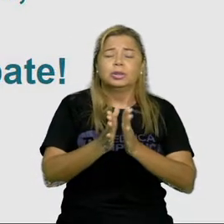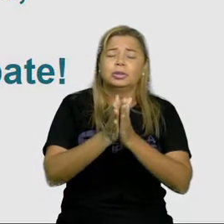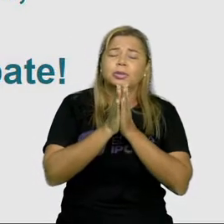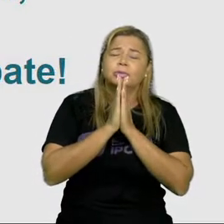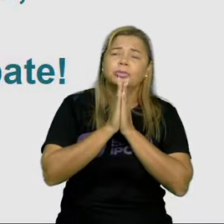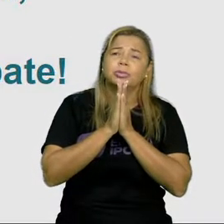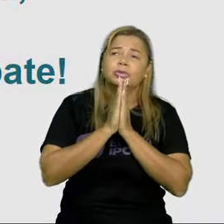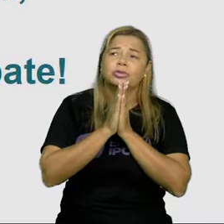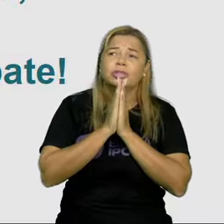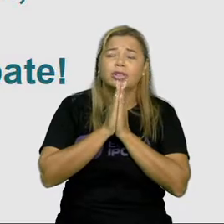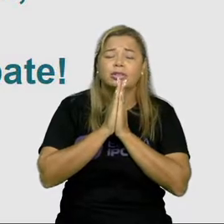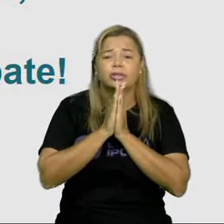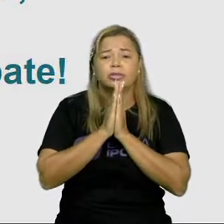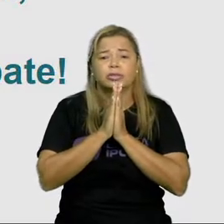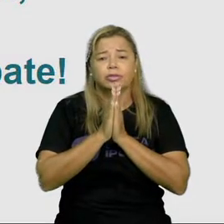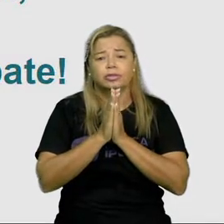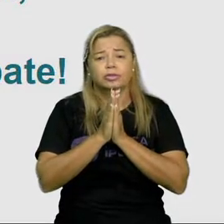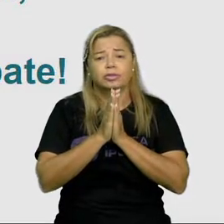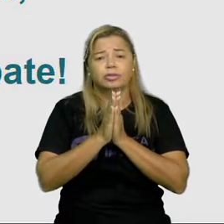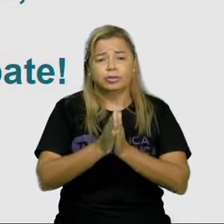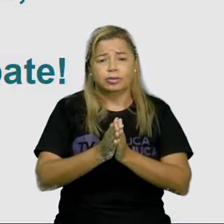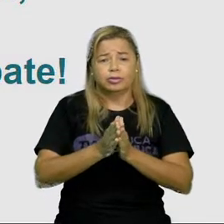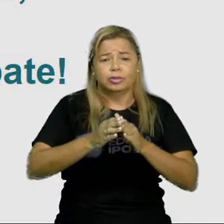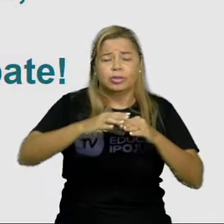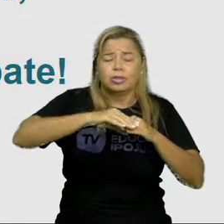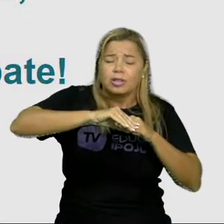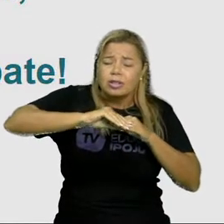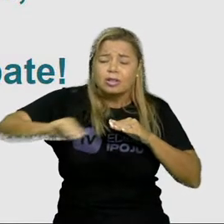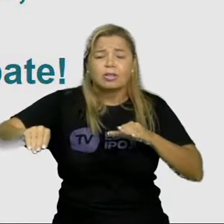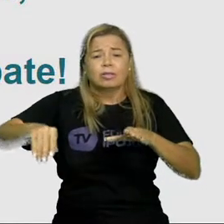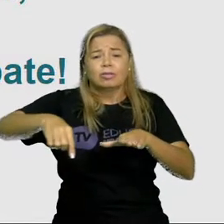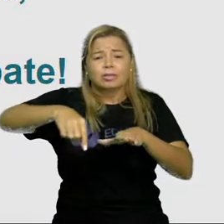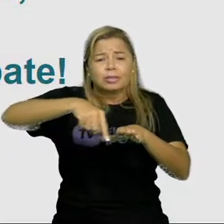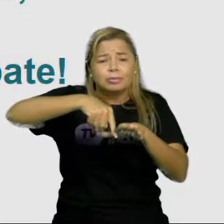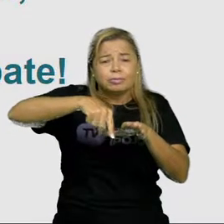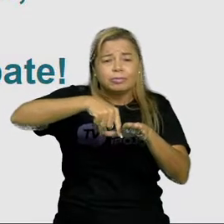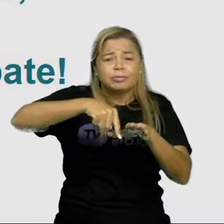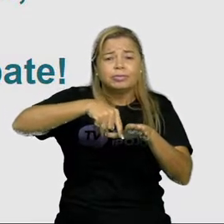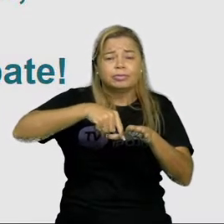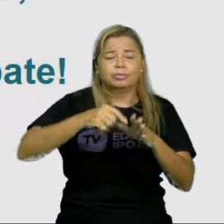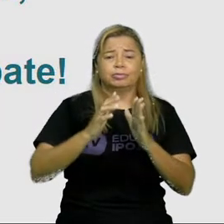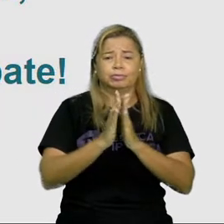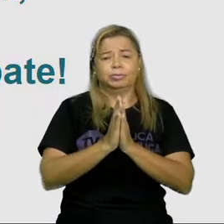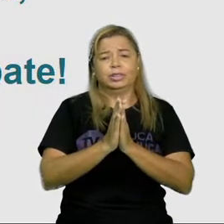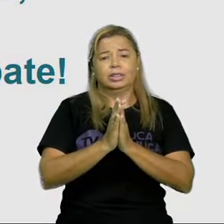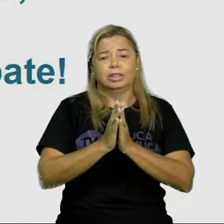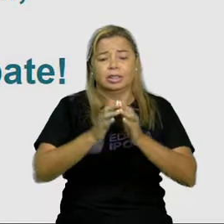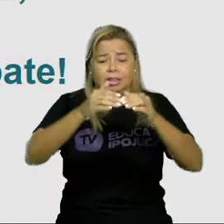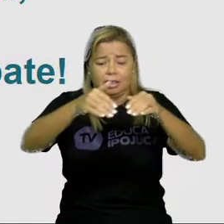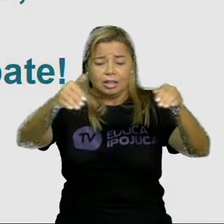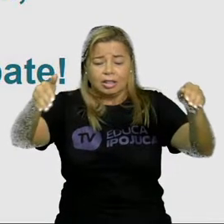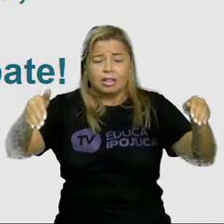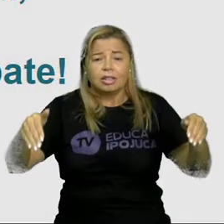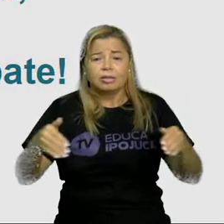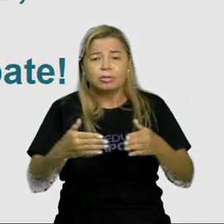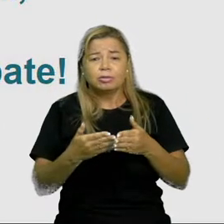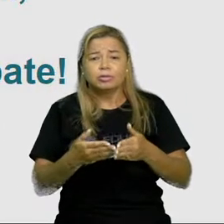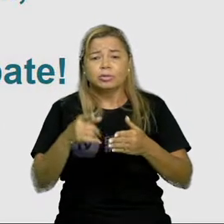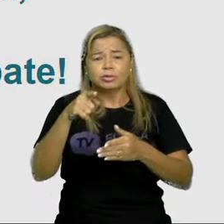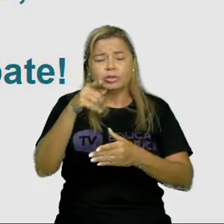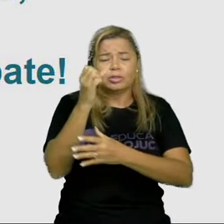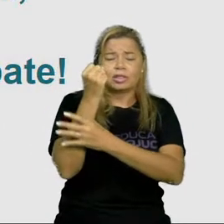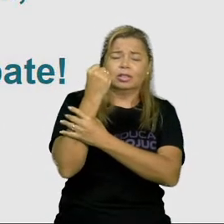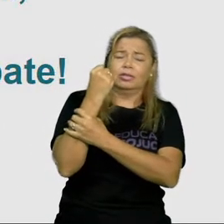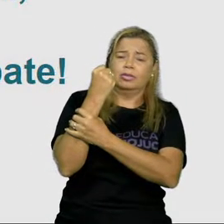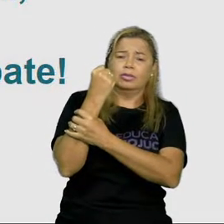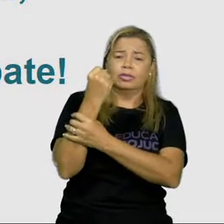que és tão forte, que persegue o gato, que come o rato, que rói o muro, que tapa o sol